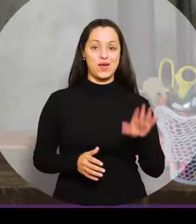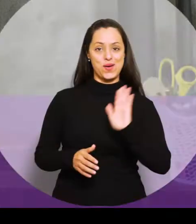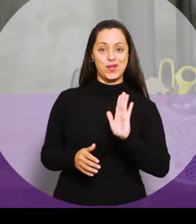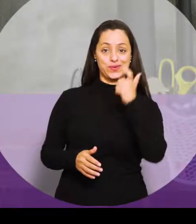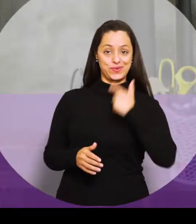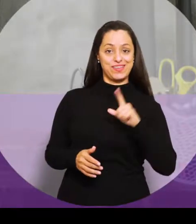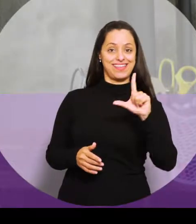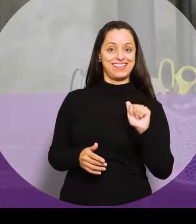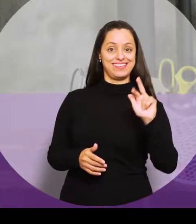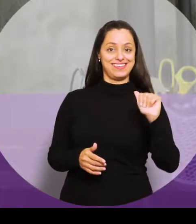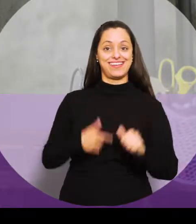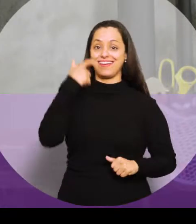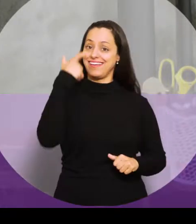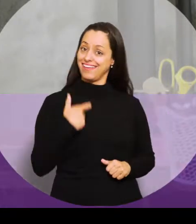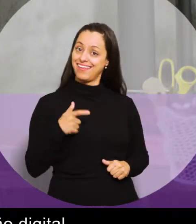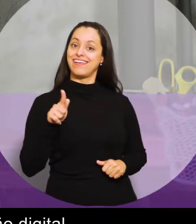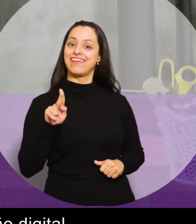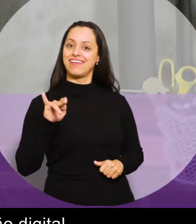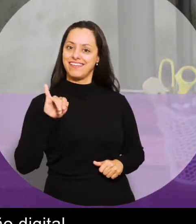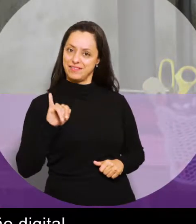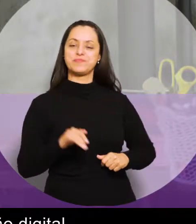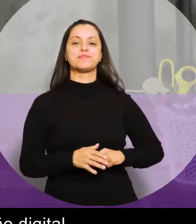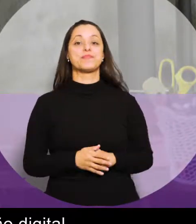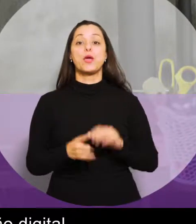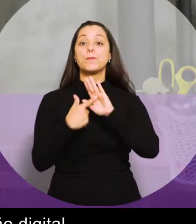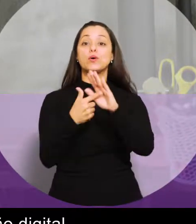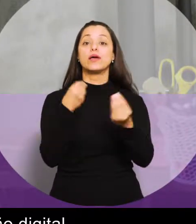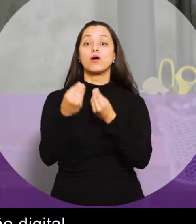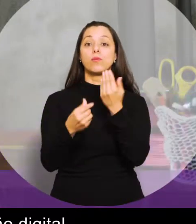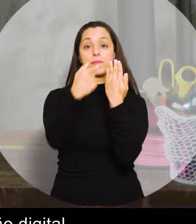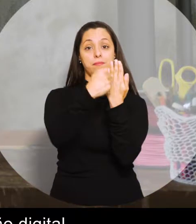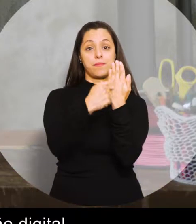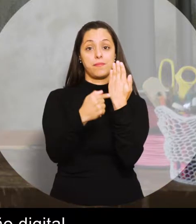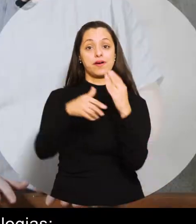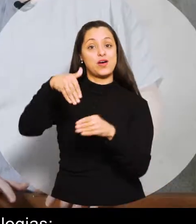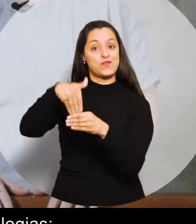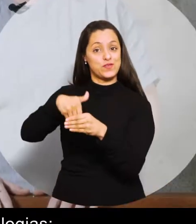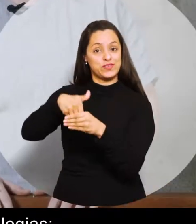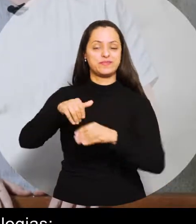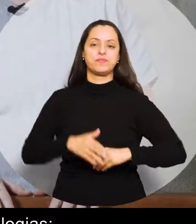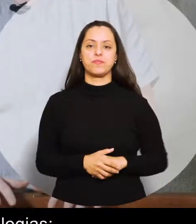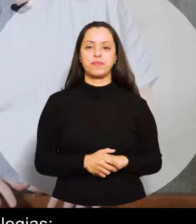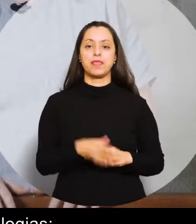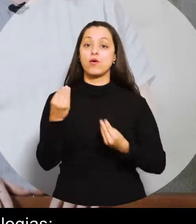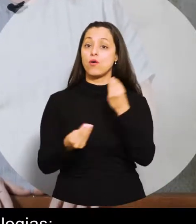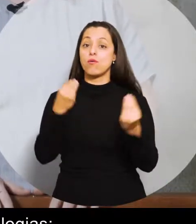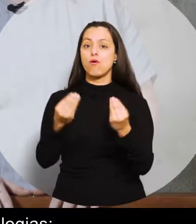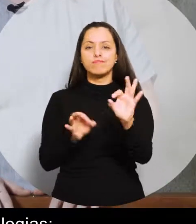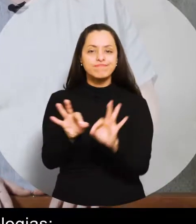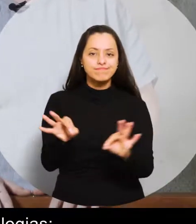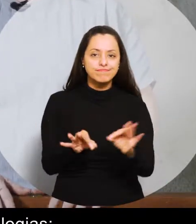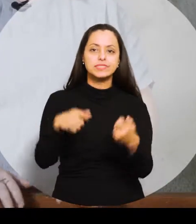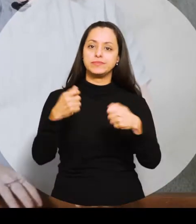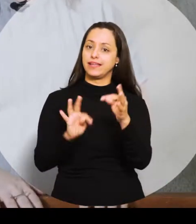Olá, sou a Lara. Olá, eu sou o Gui. E a gente vai mostrar como é que a gente faz um painel de votação digital. Para produzir esse painel, a gente precisa de